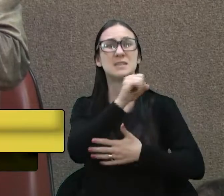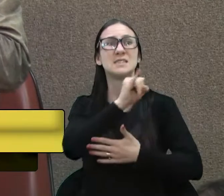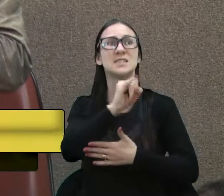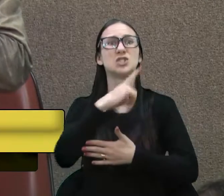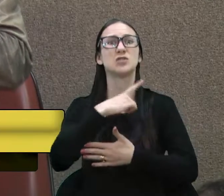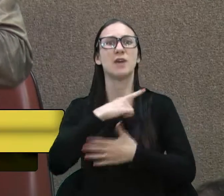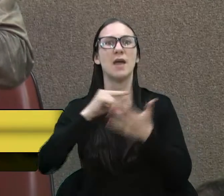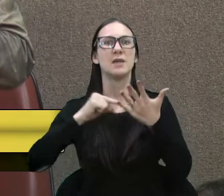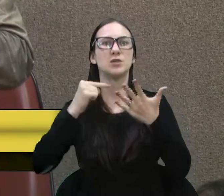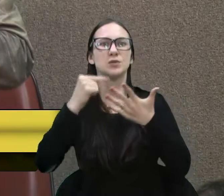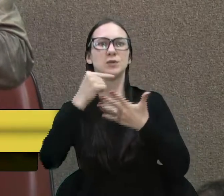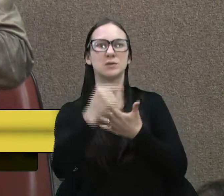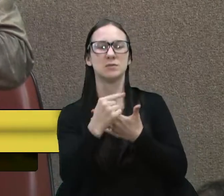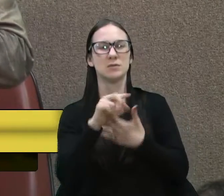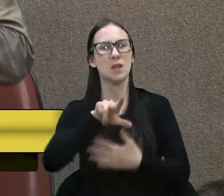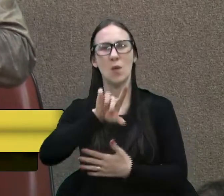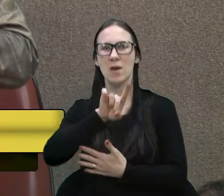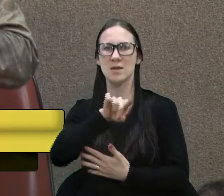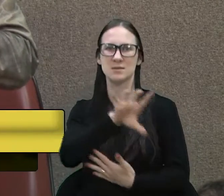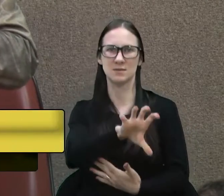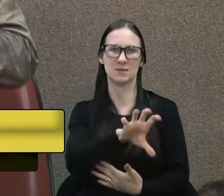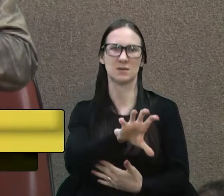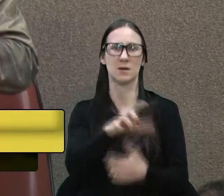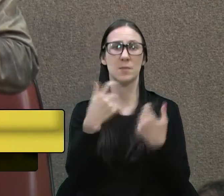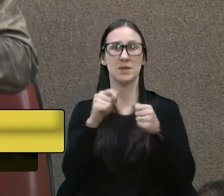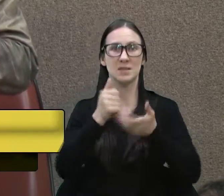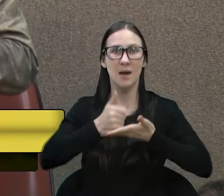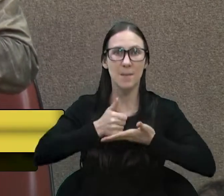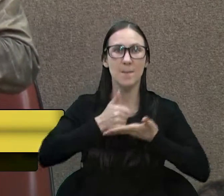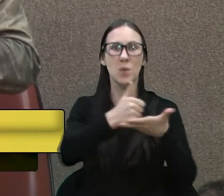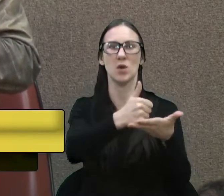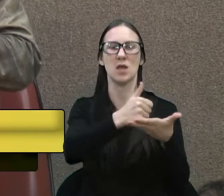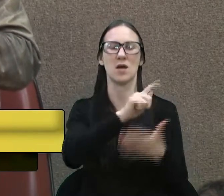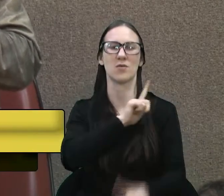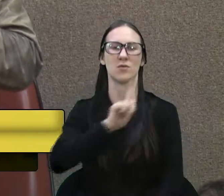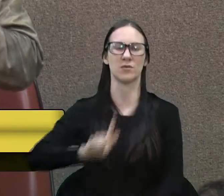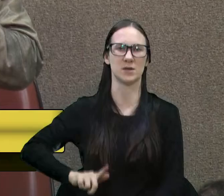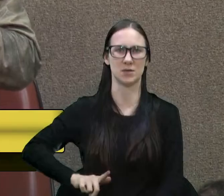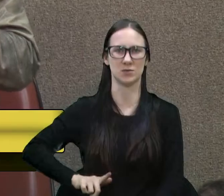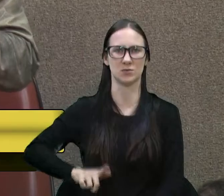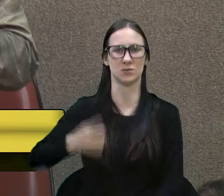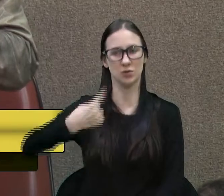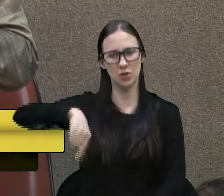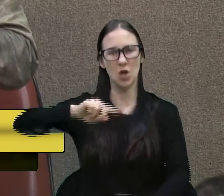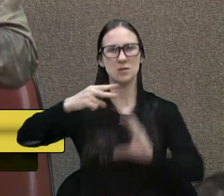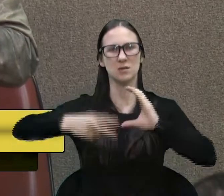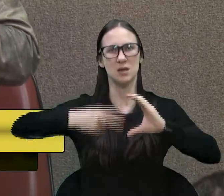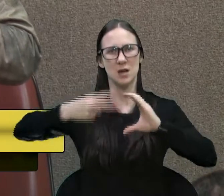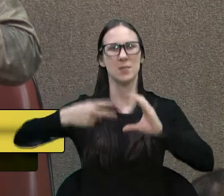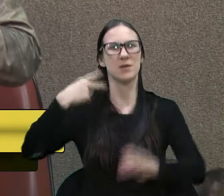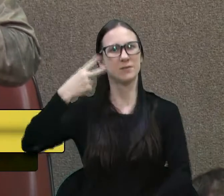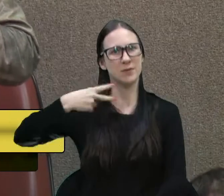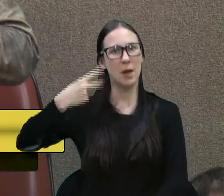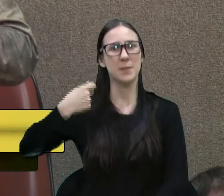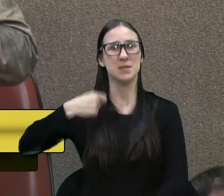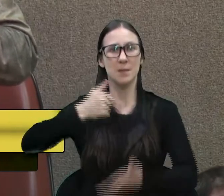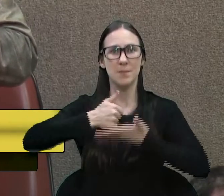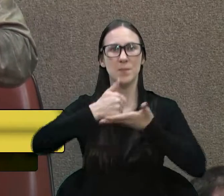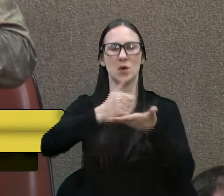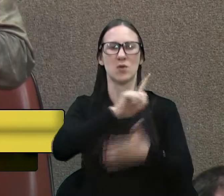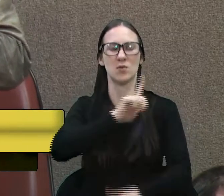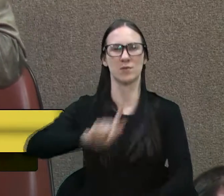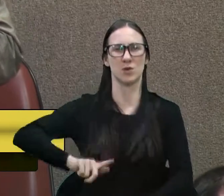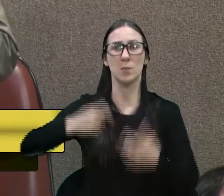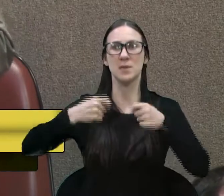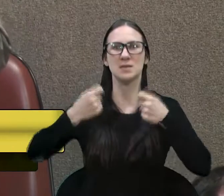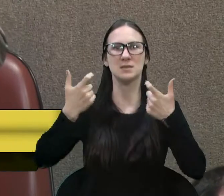Nós precisamos contribuir com o governo. Contribuir. Essa casa precisa contribuir. E dessa forma, sabendo de onde vem o recurso, para